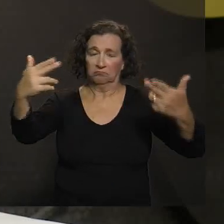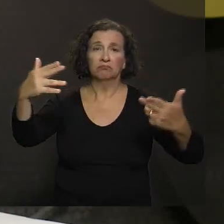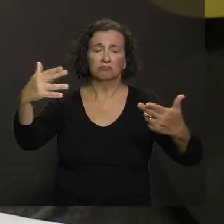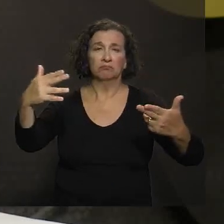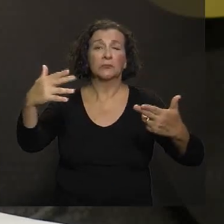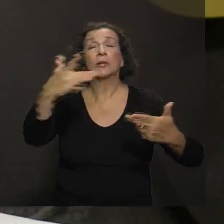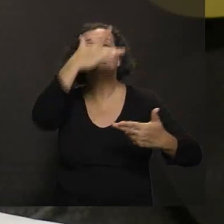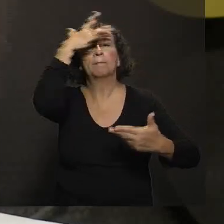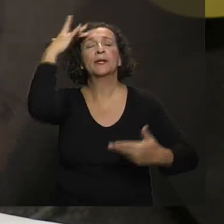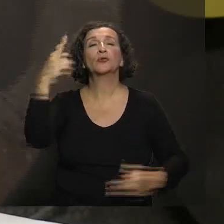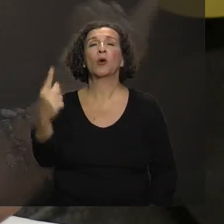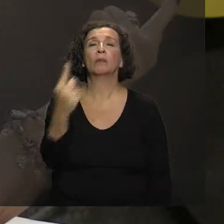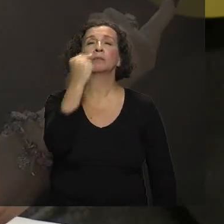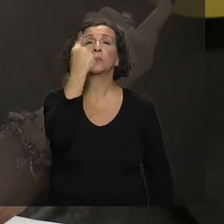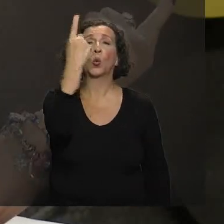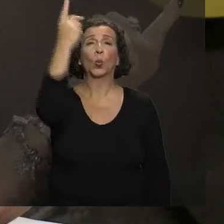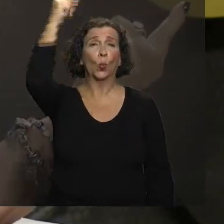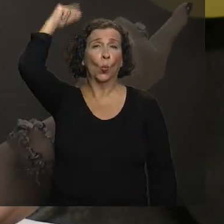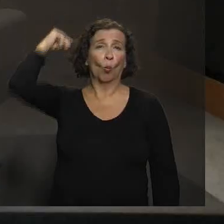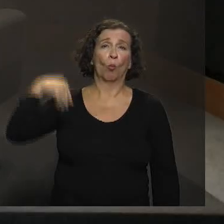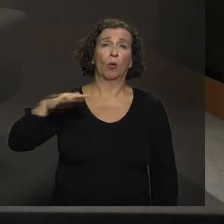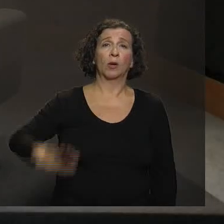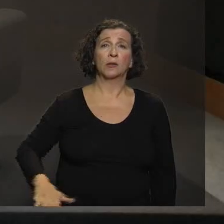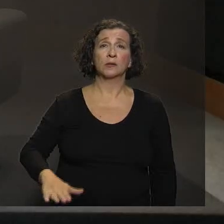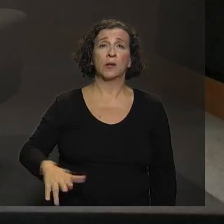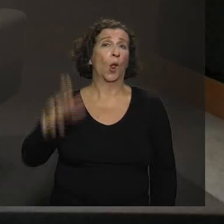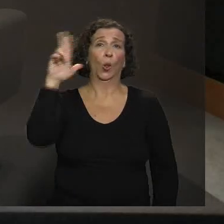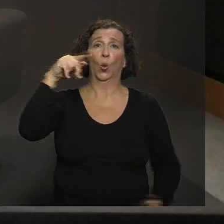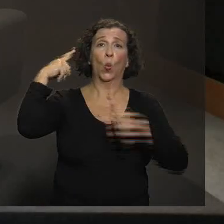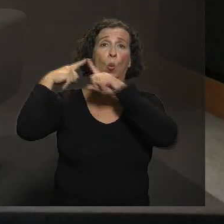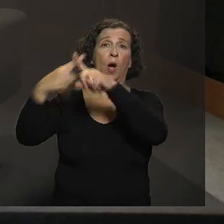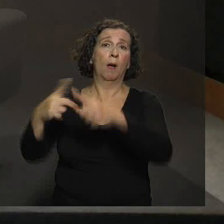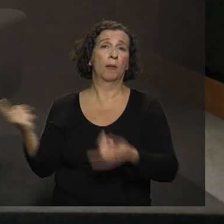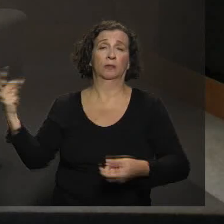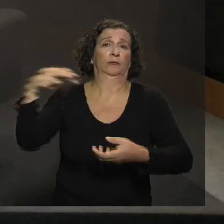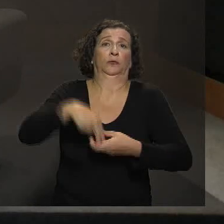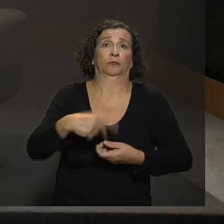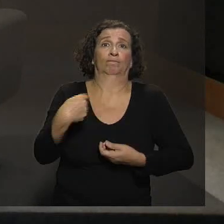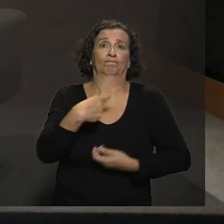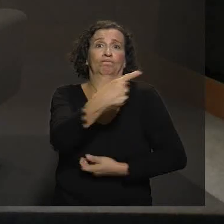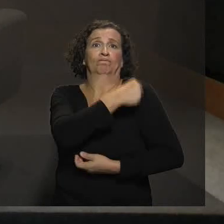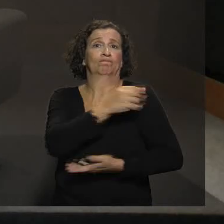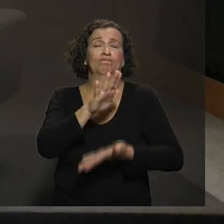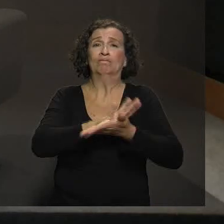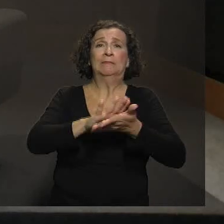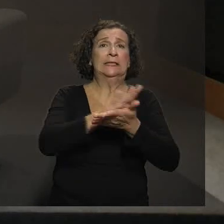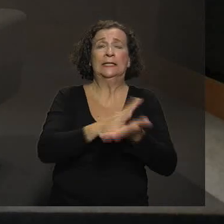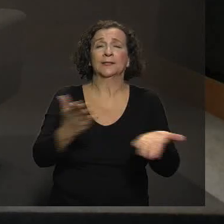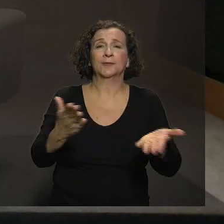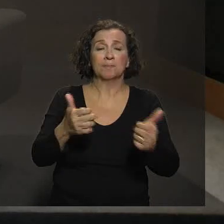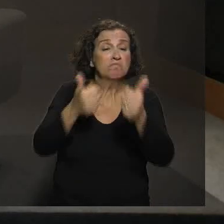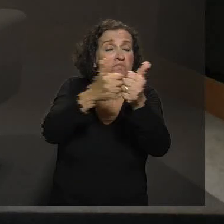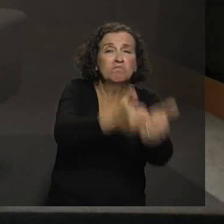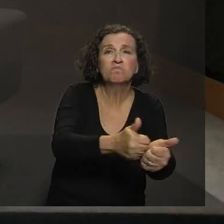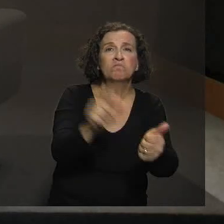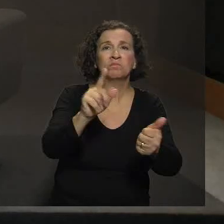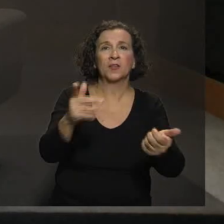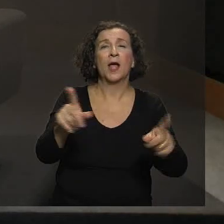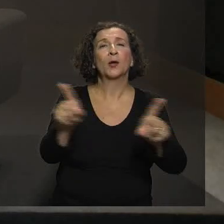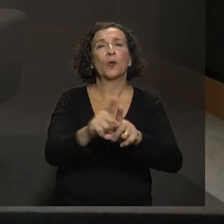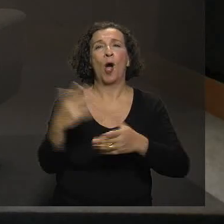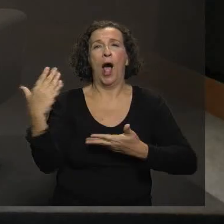a pessoa só tomou uma dose quando criança. Nunca mais voltou, não tomou a dose de reforço, não fez o esquema conforme o